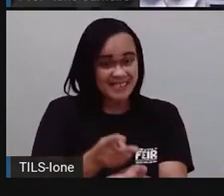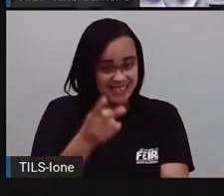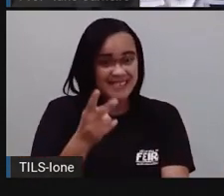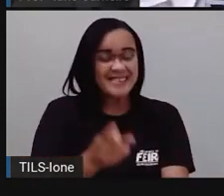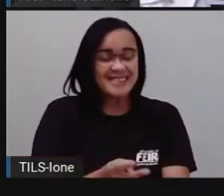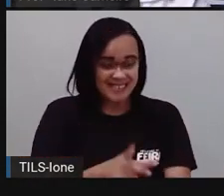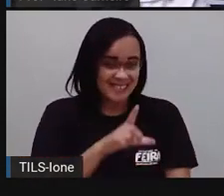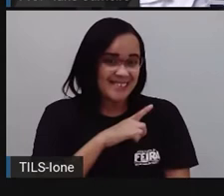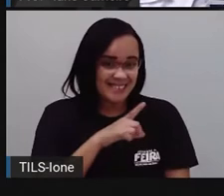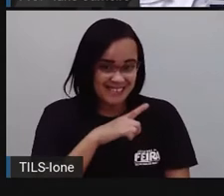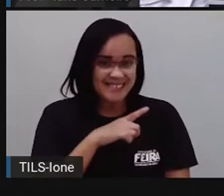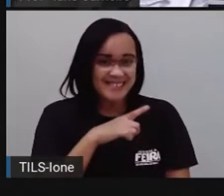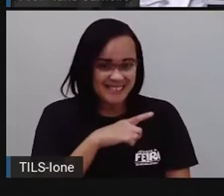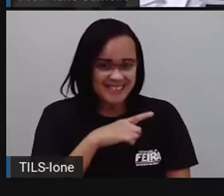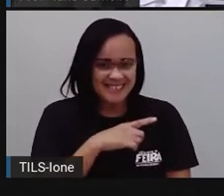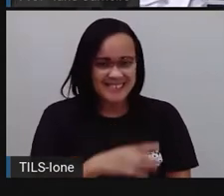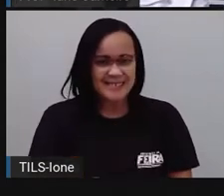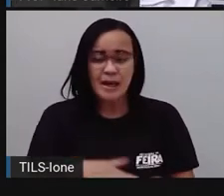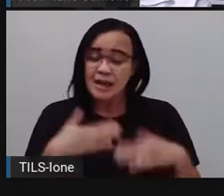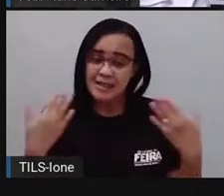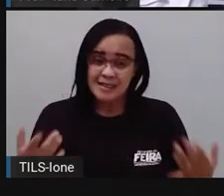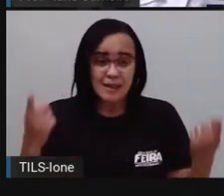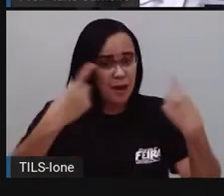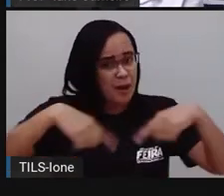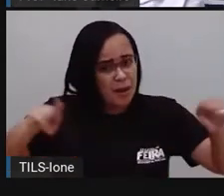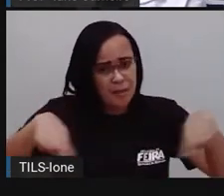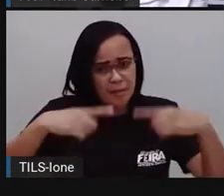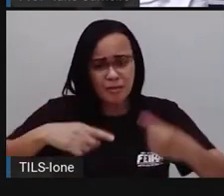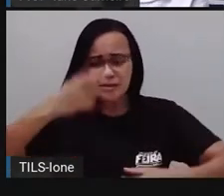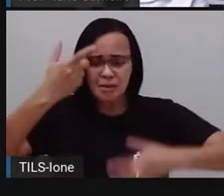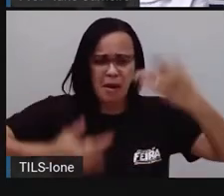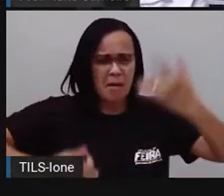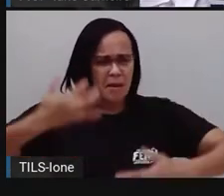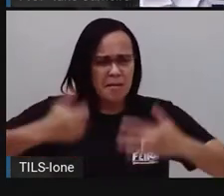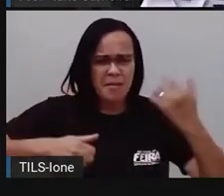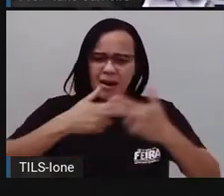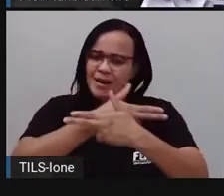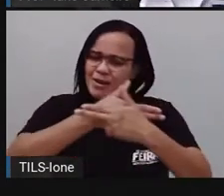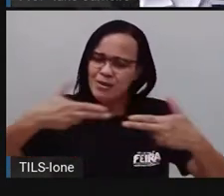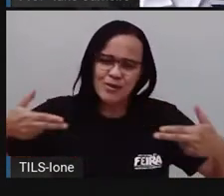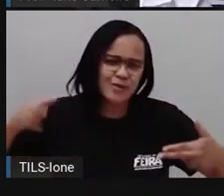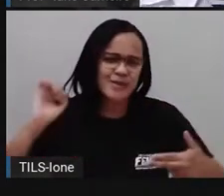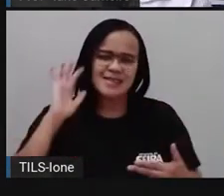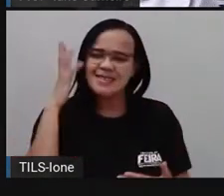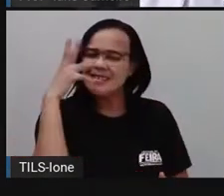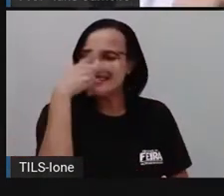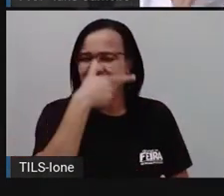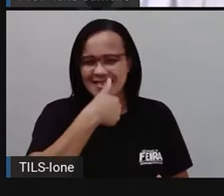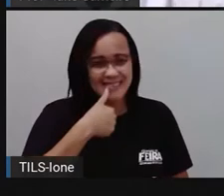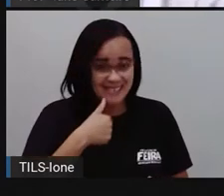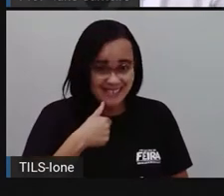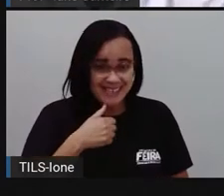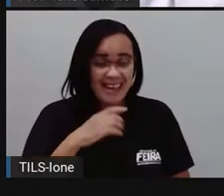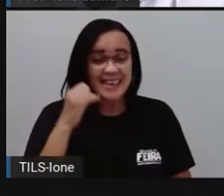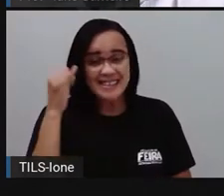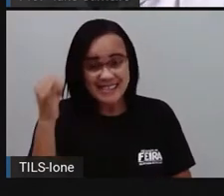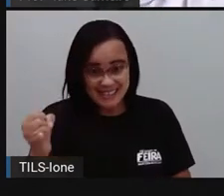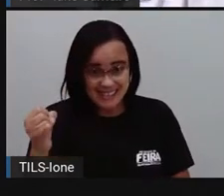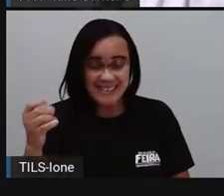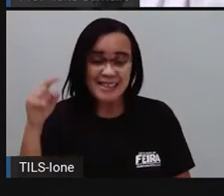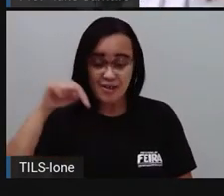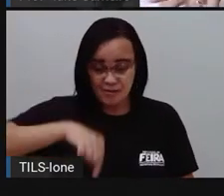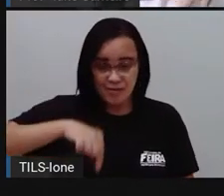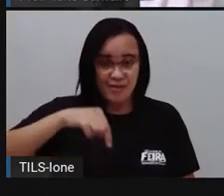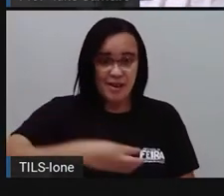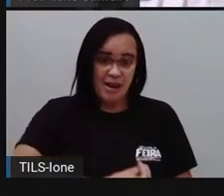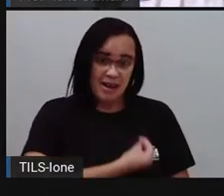linda, né? Fala de coisas tão bonitas. Que independente se você mora aqui no Brasil e seu amigo mora lá na África.